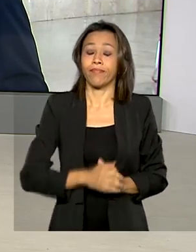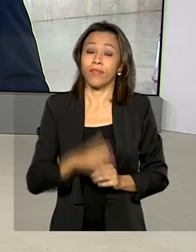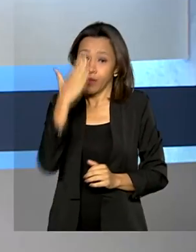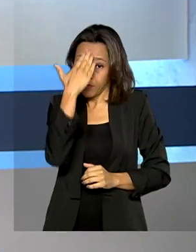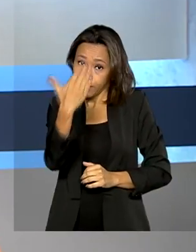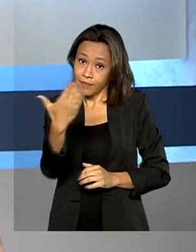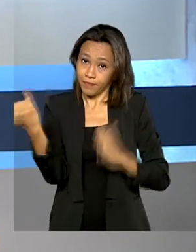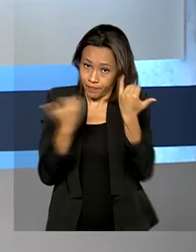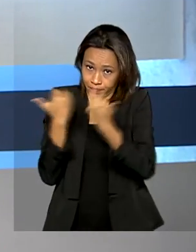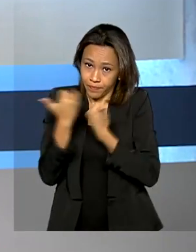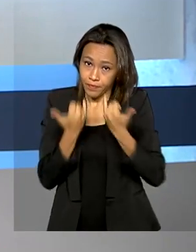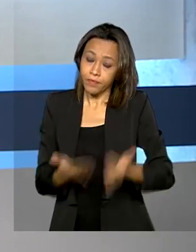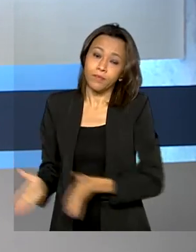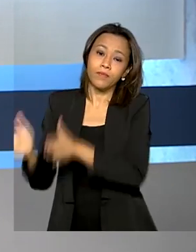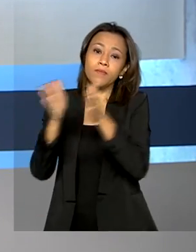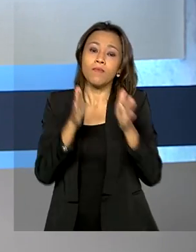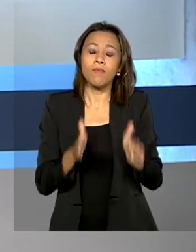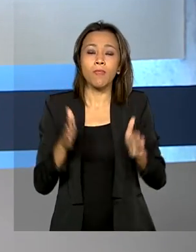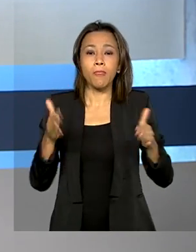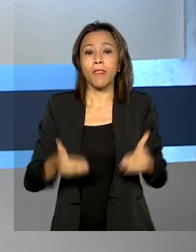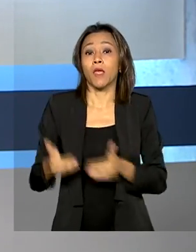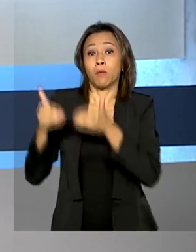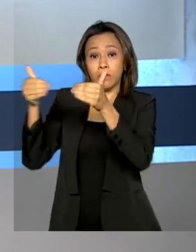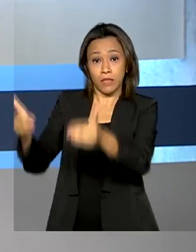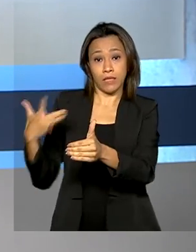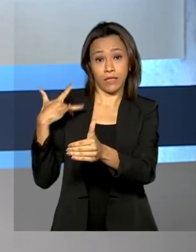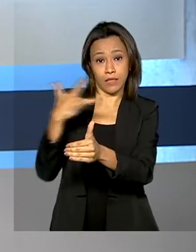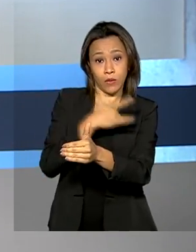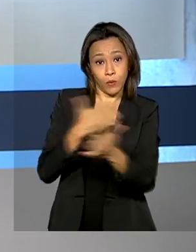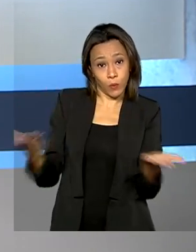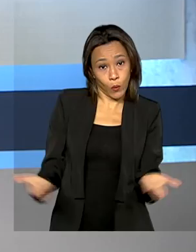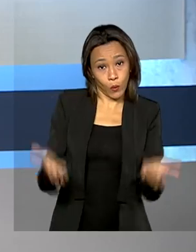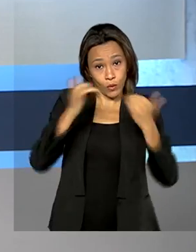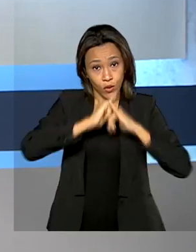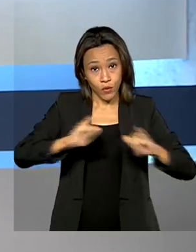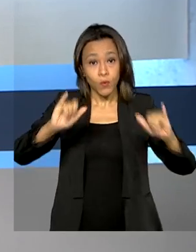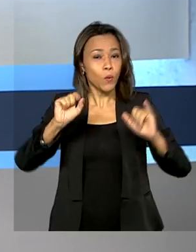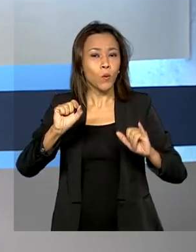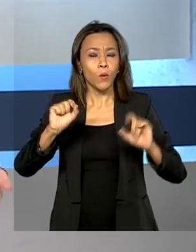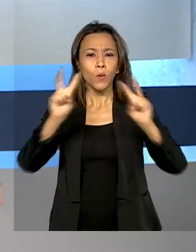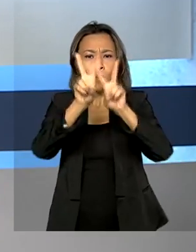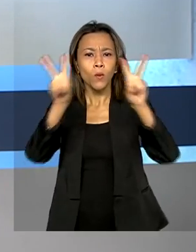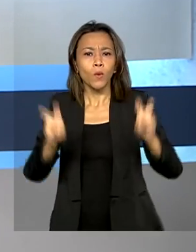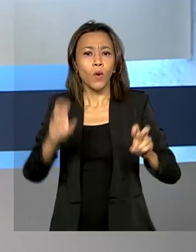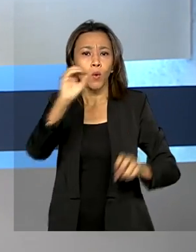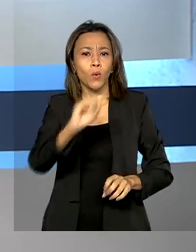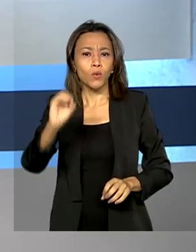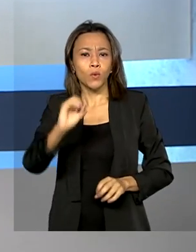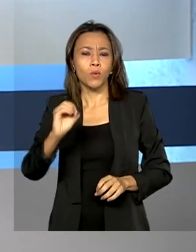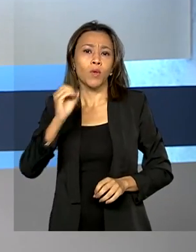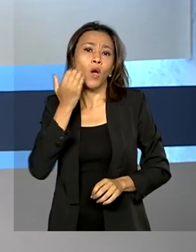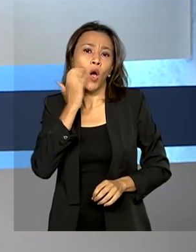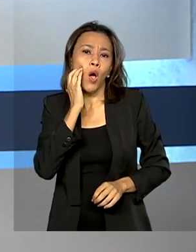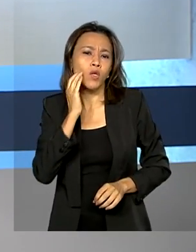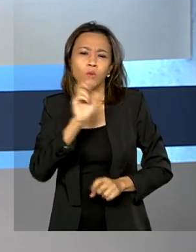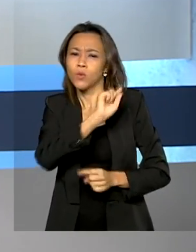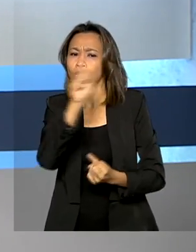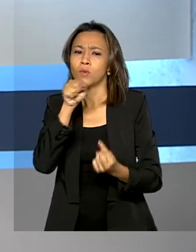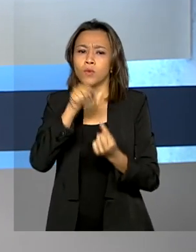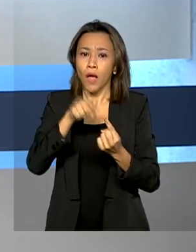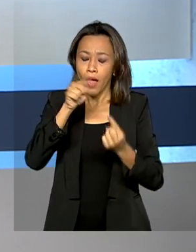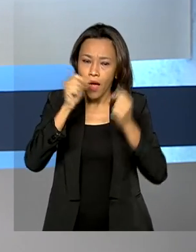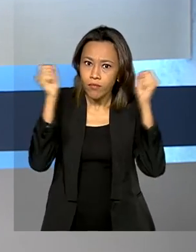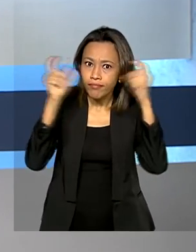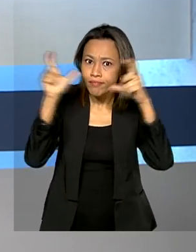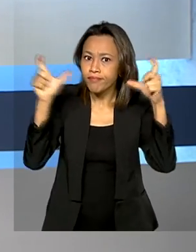informações. E o Ministério da Saúde lança hoje a campanha Outubro Rosa. A ação é um alerta para a importância